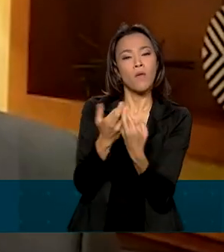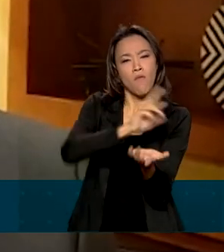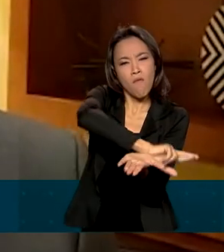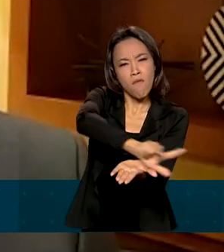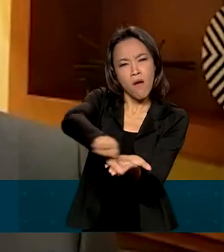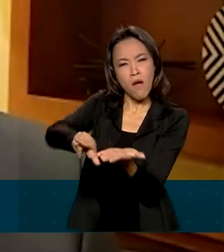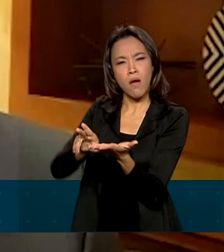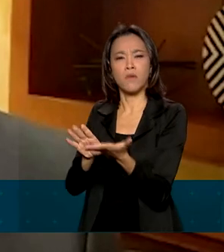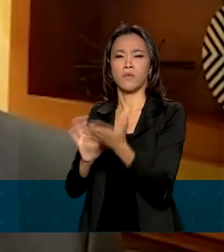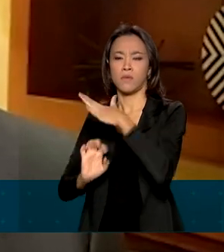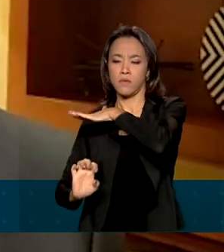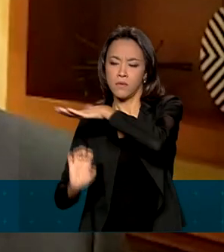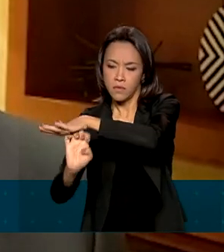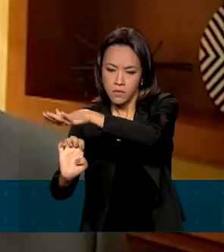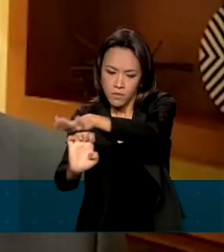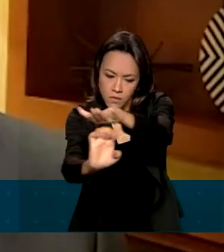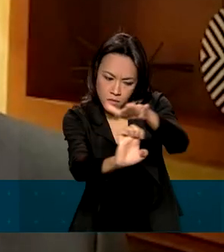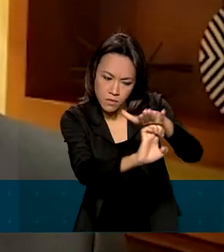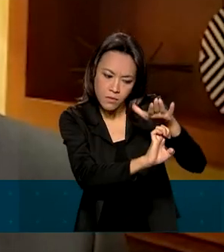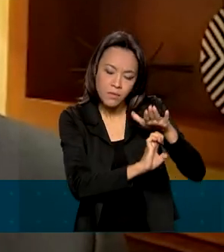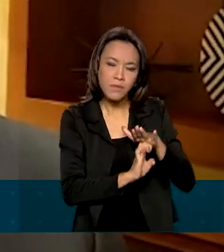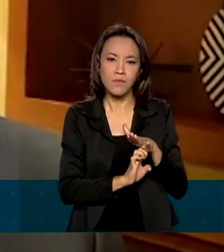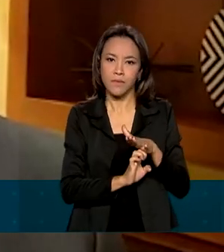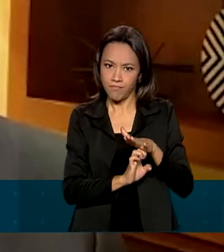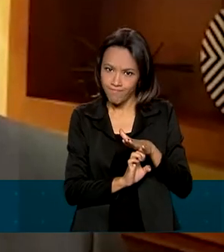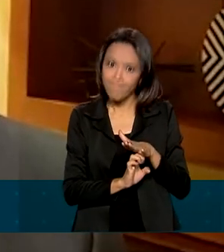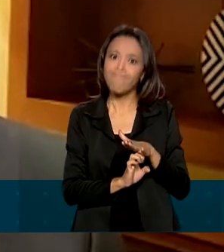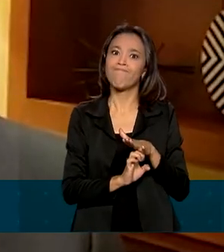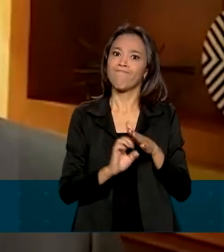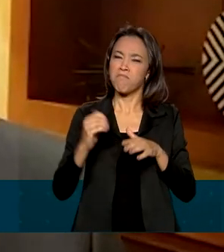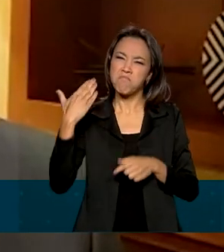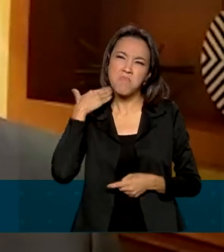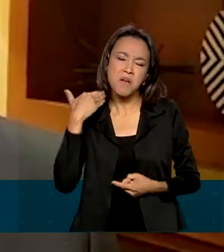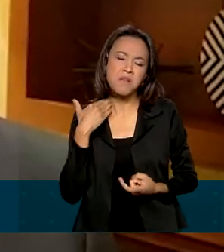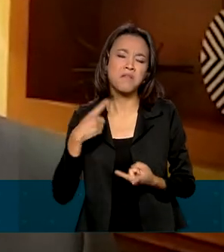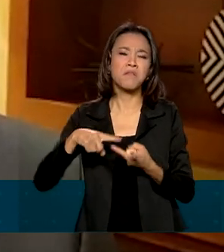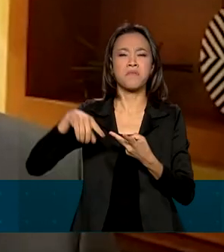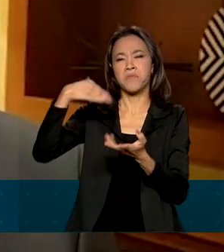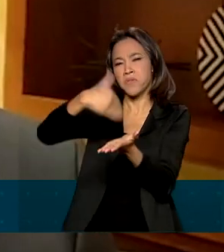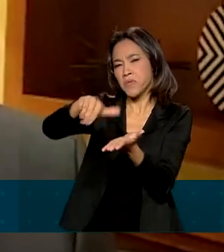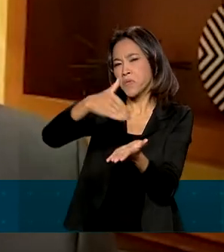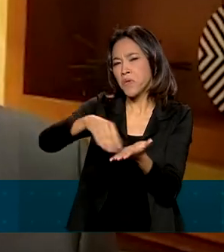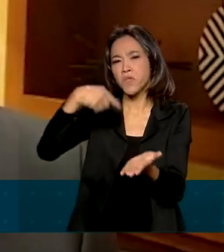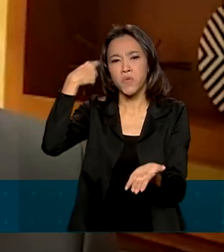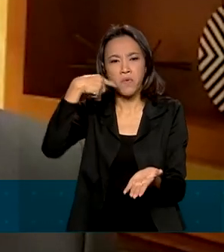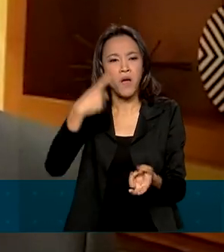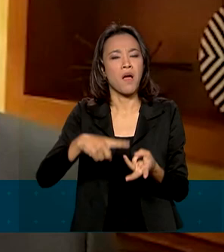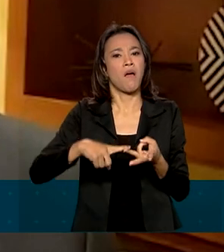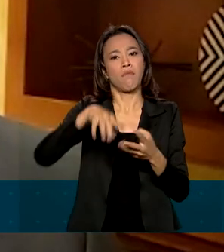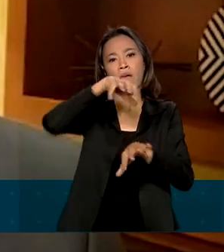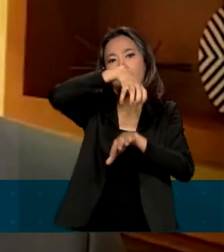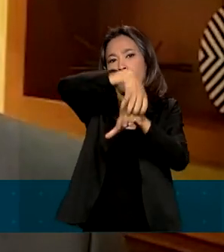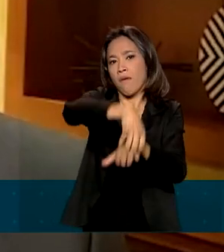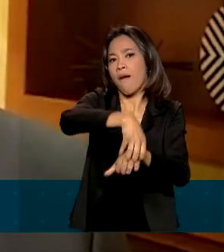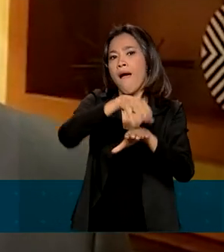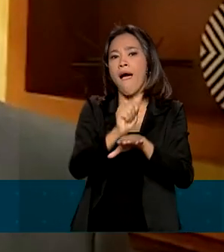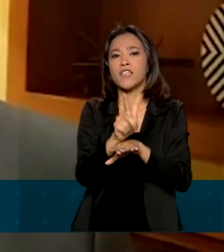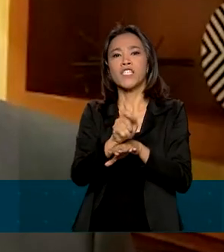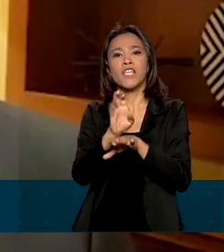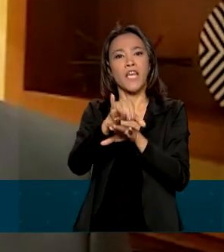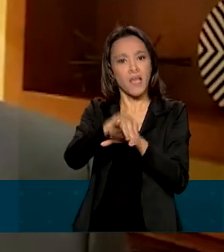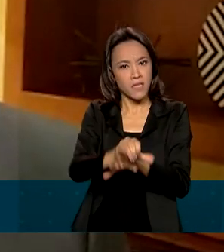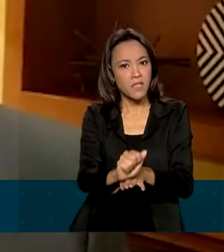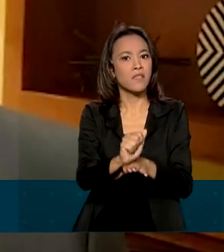grupos de investidores, bancos, escritórios de advocacia, agências de fomento asiáticas,